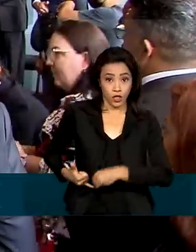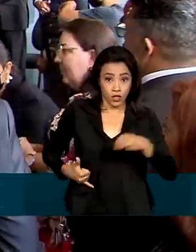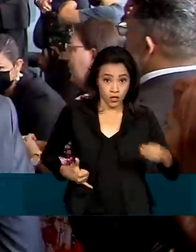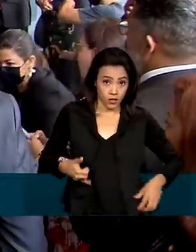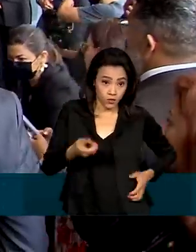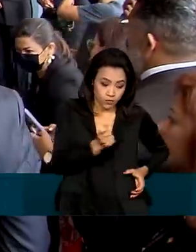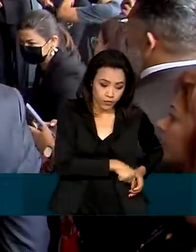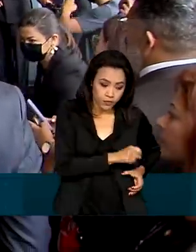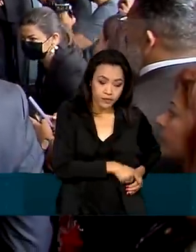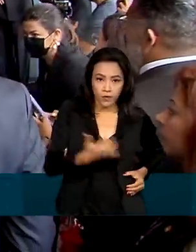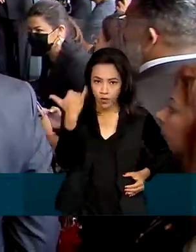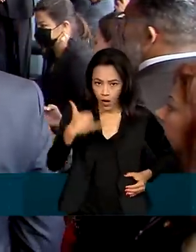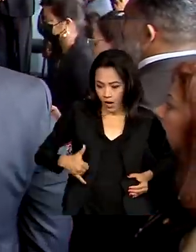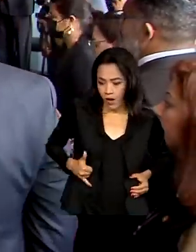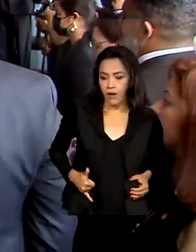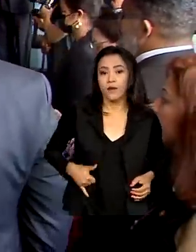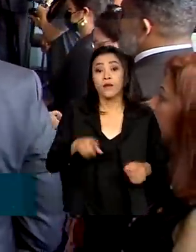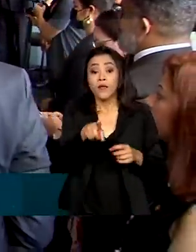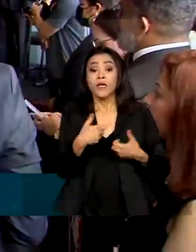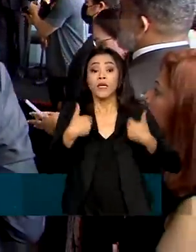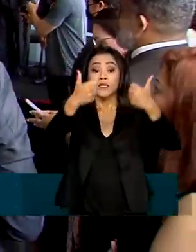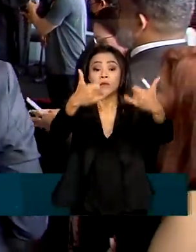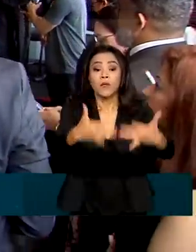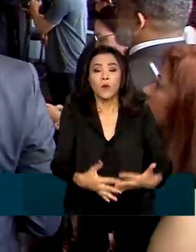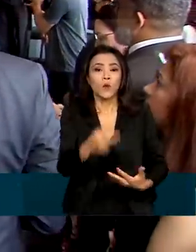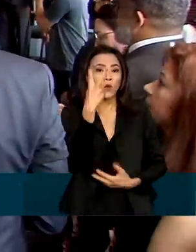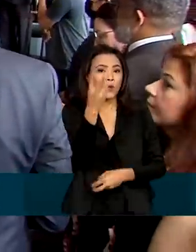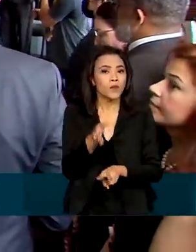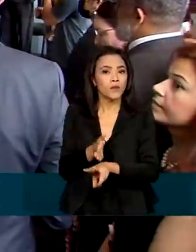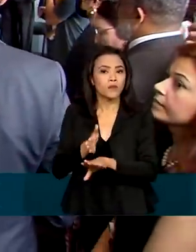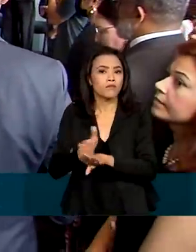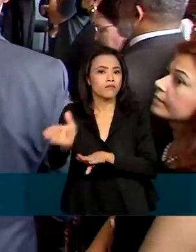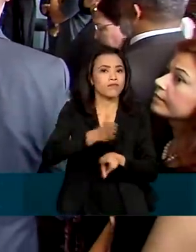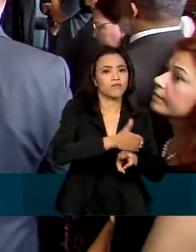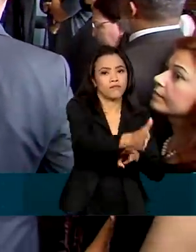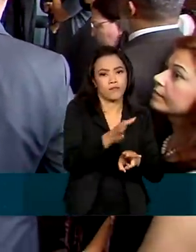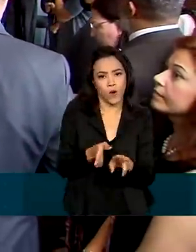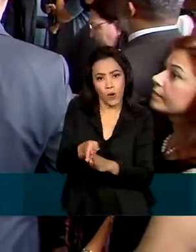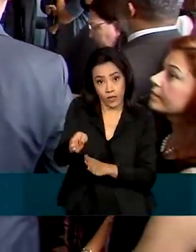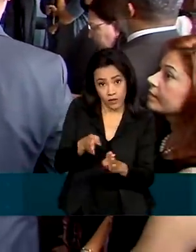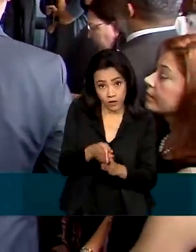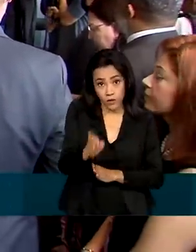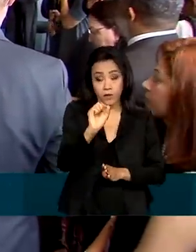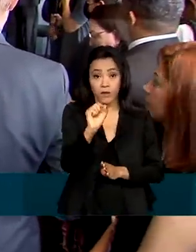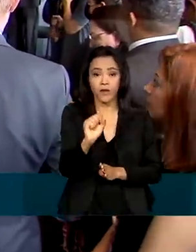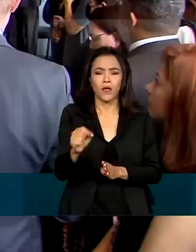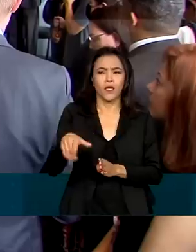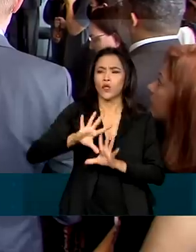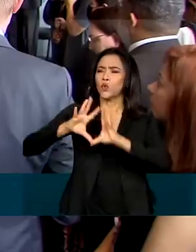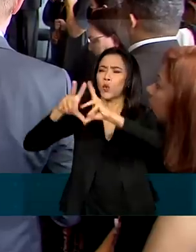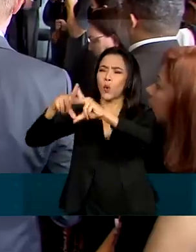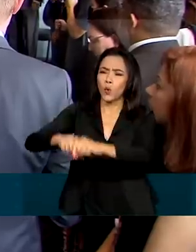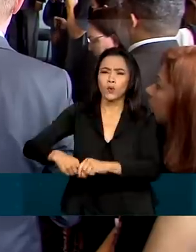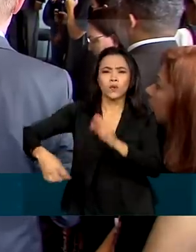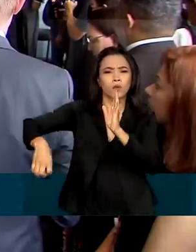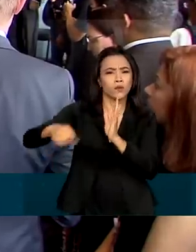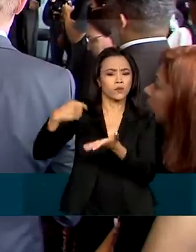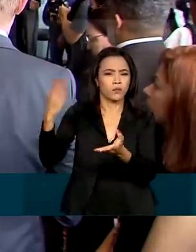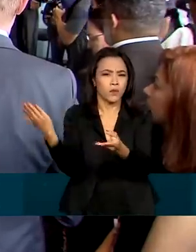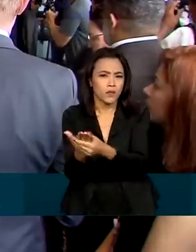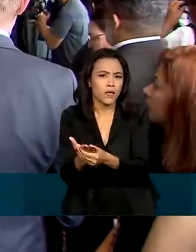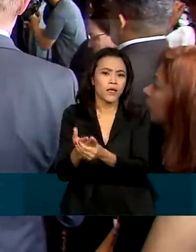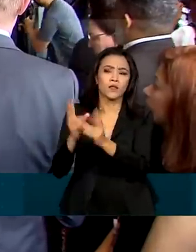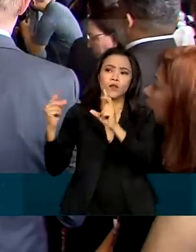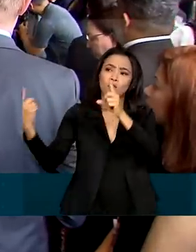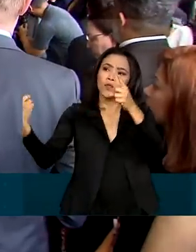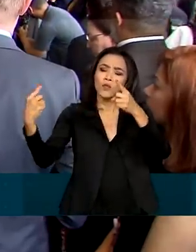ministro da Justiça deu duas orientações à equipe. A primeira foi o envio de todos os inquéritos relativos a crimes contra o Estado